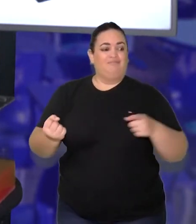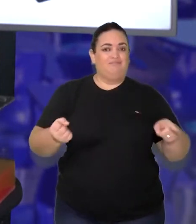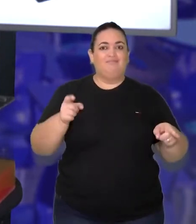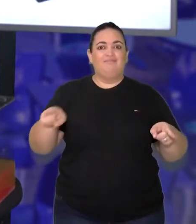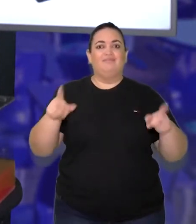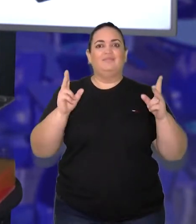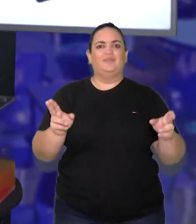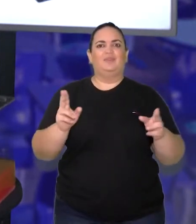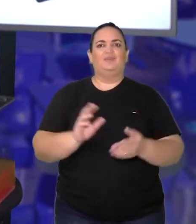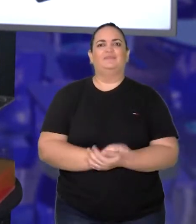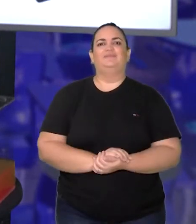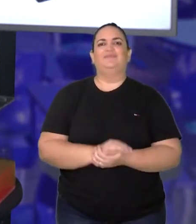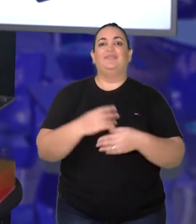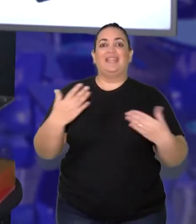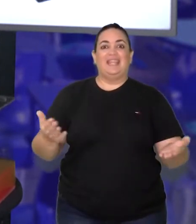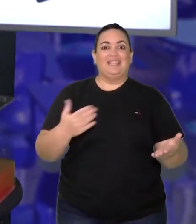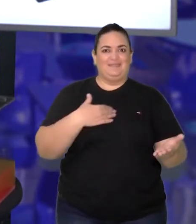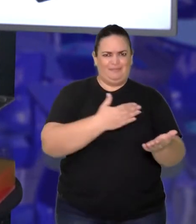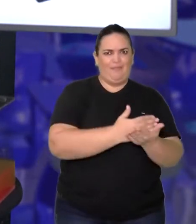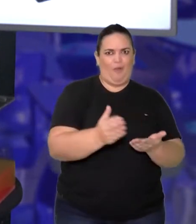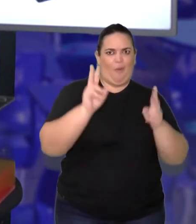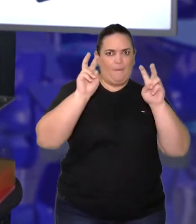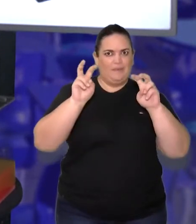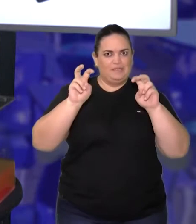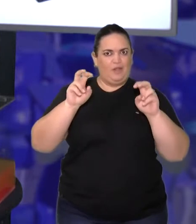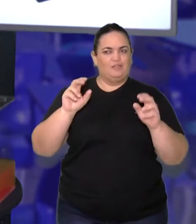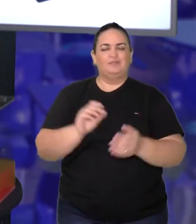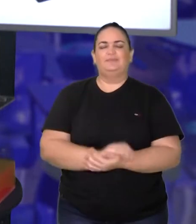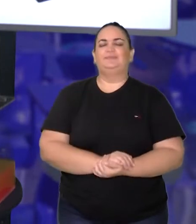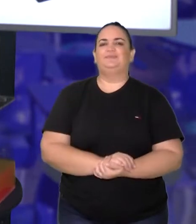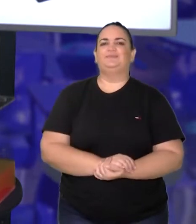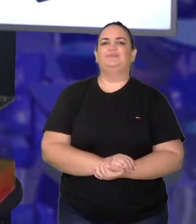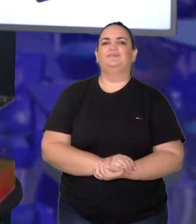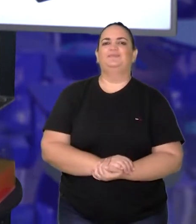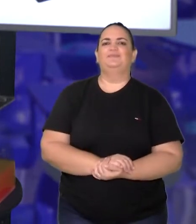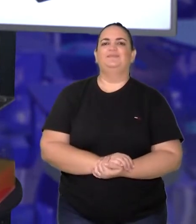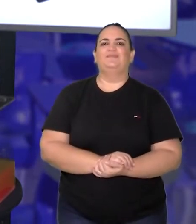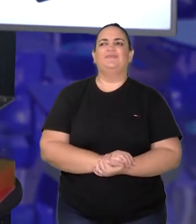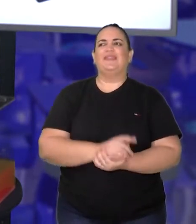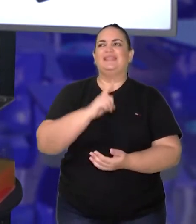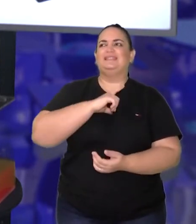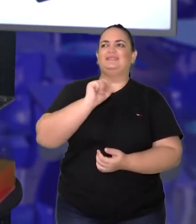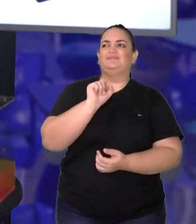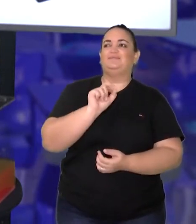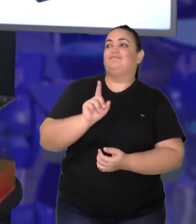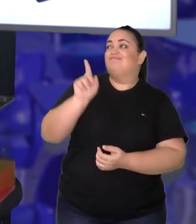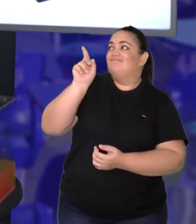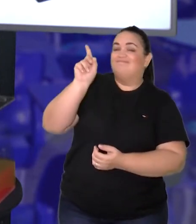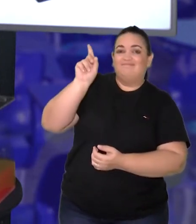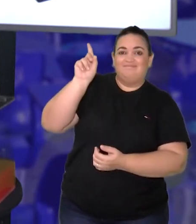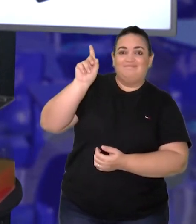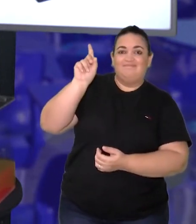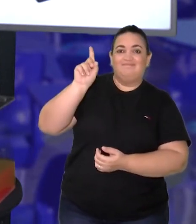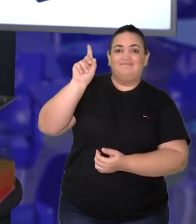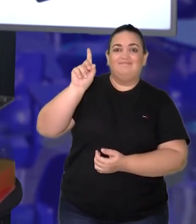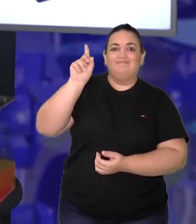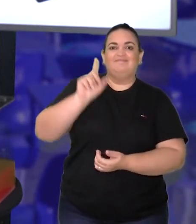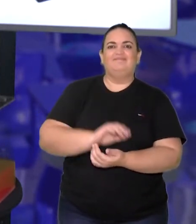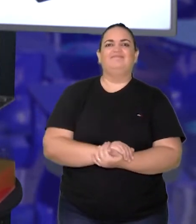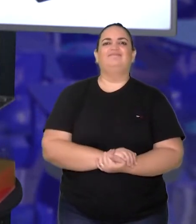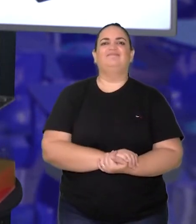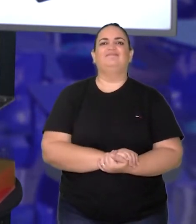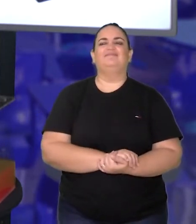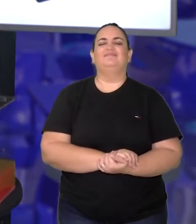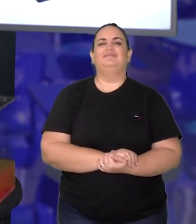Então, vamos partir direto para o assunto que a gente quer tratar. Temos aqui, na nossa aula de geometria, para iniciar,